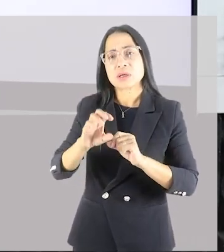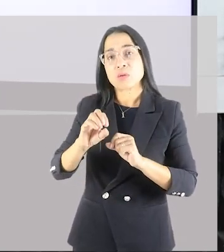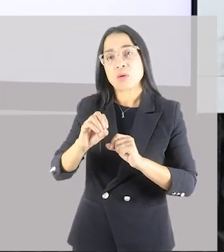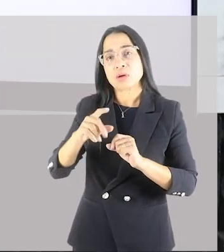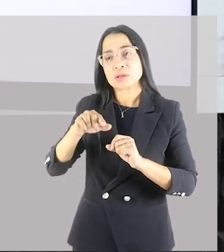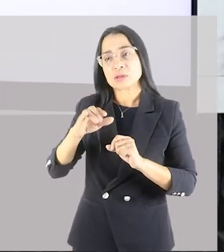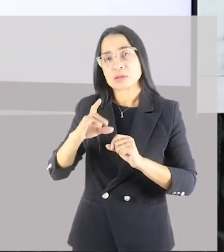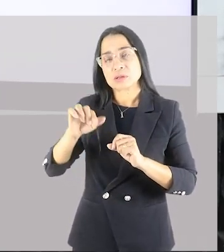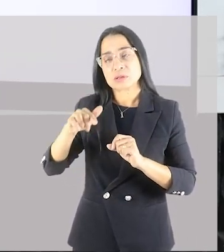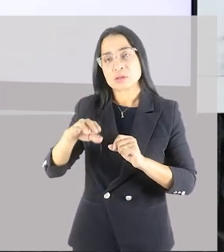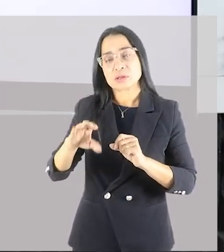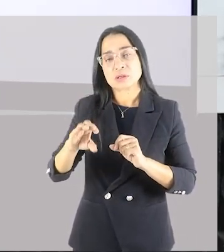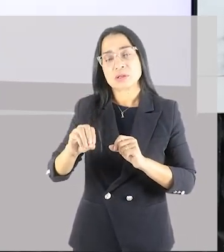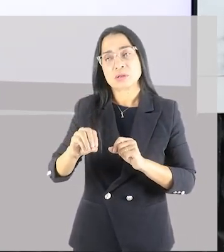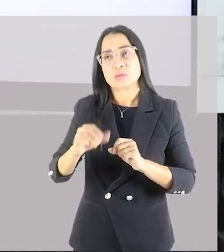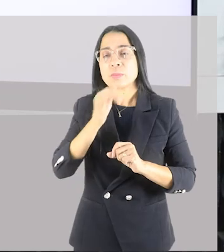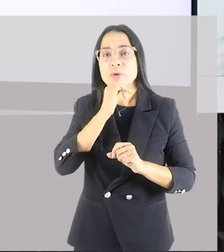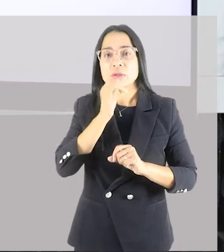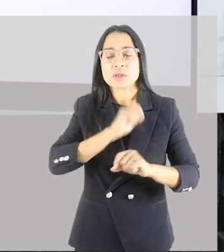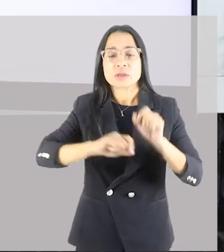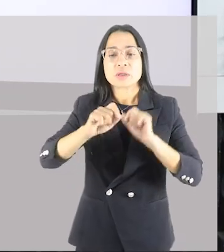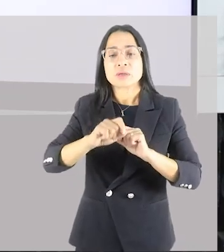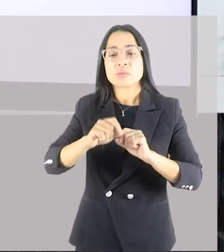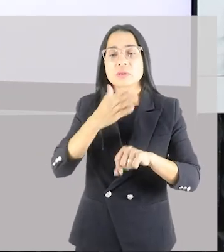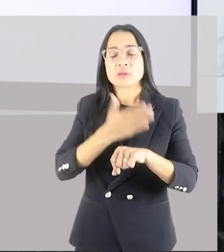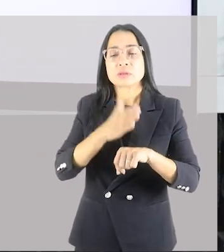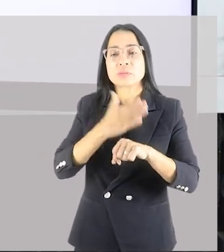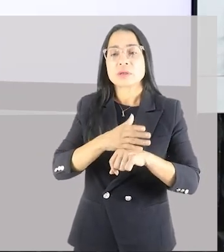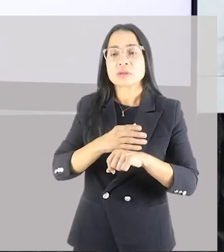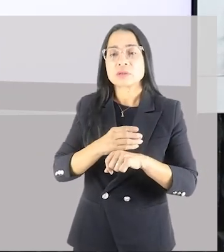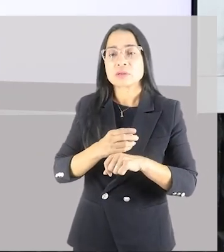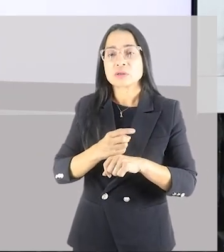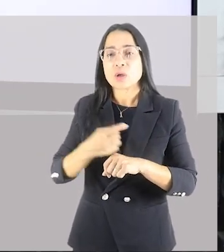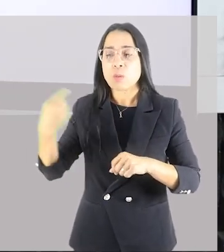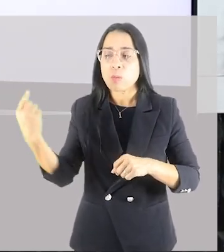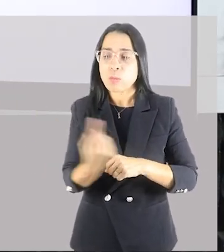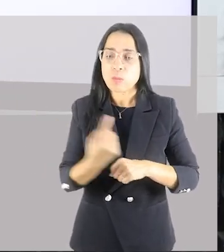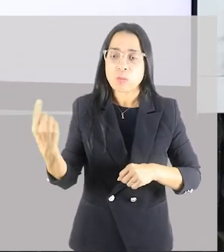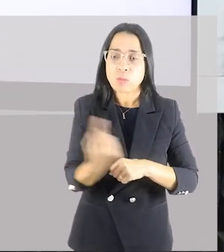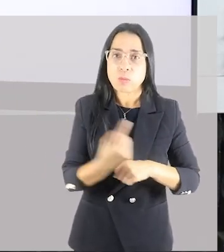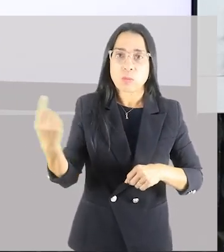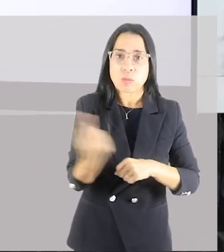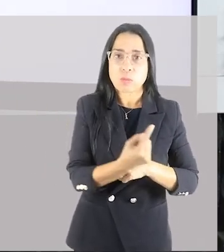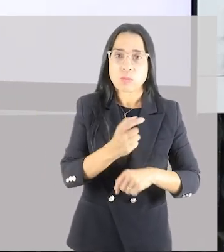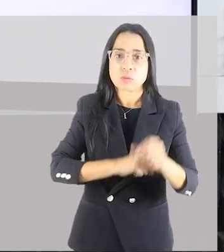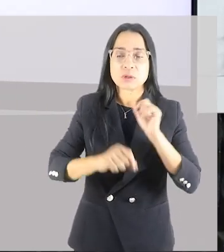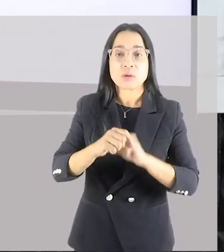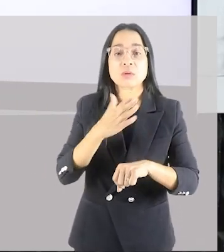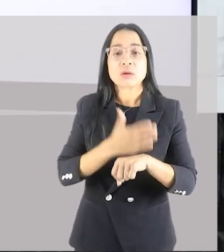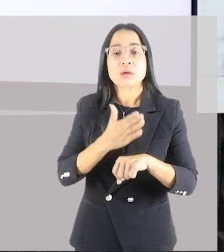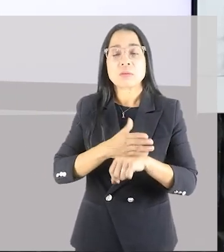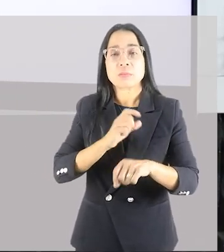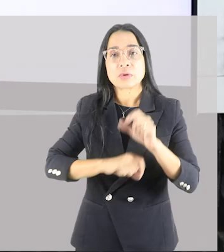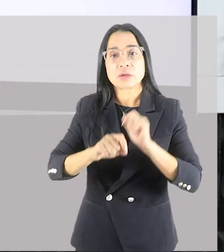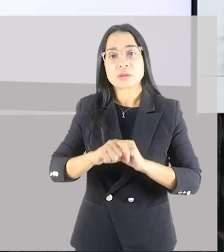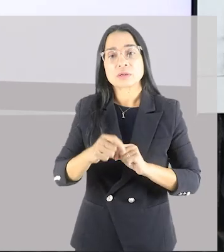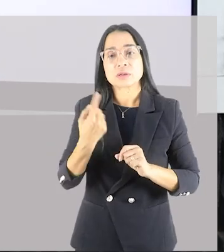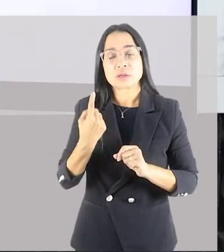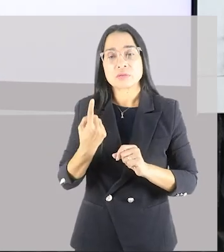nas atividades de corrida em alta velocidade, são exercícios que a gente considera